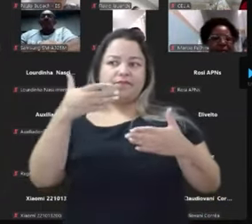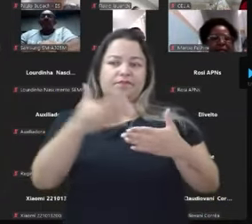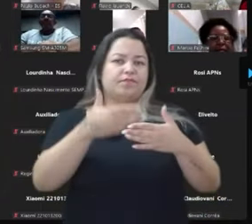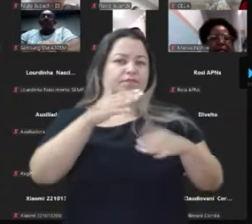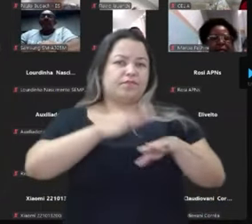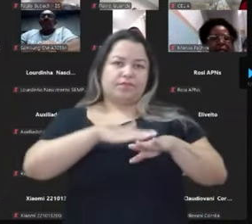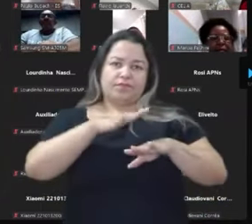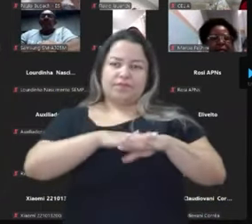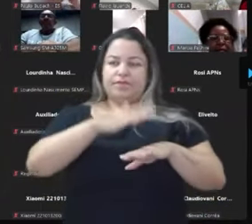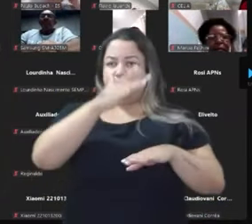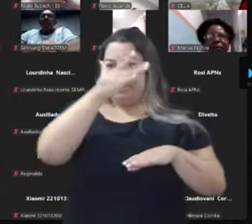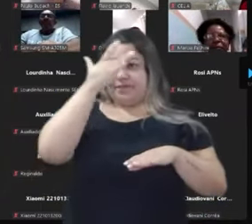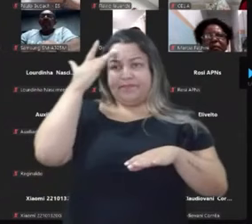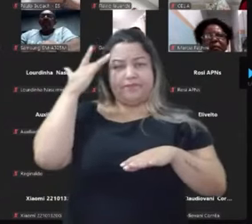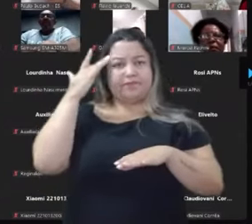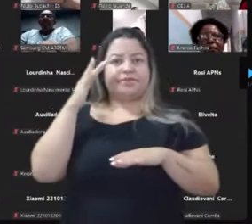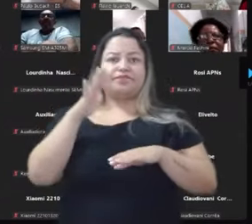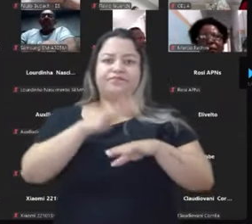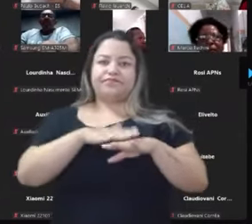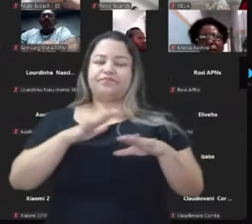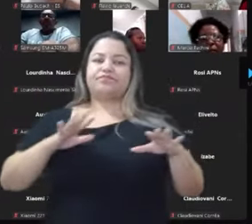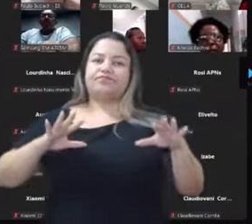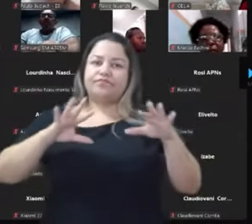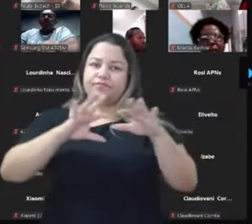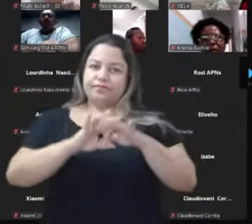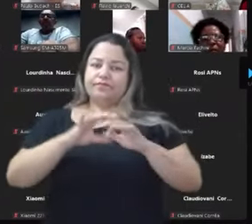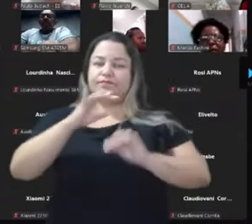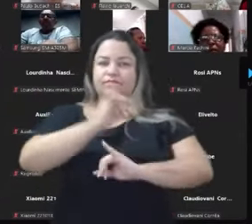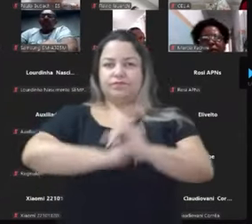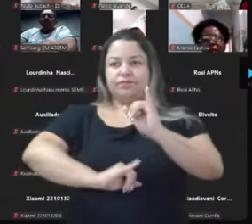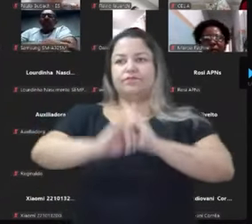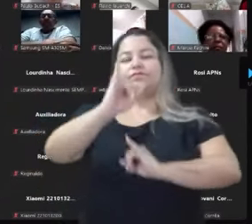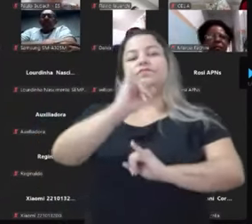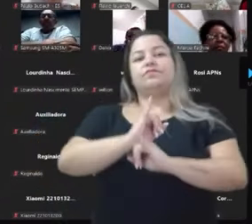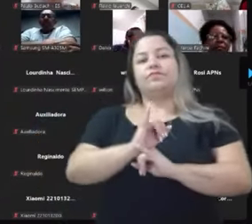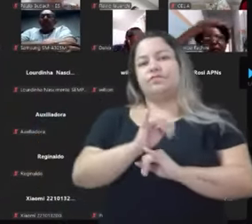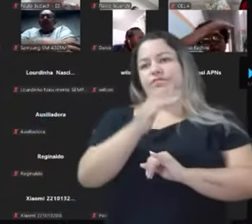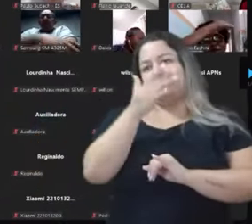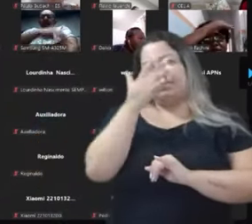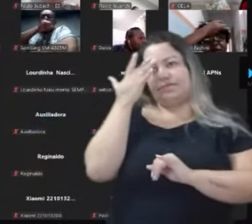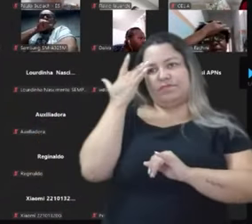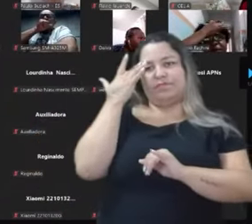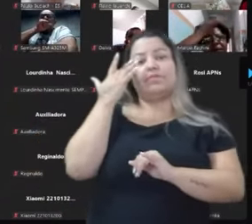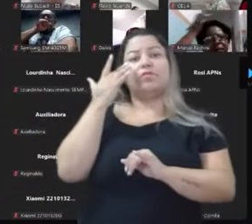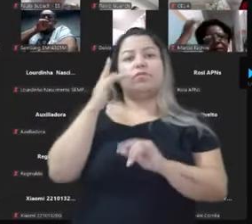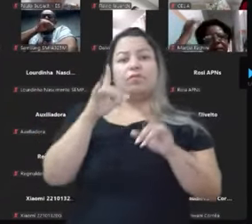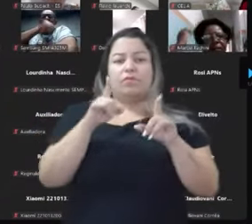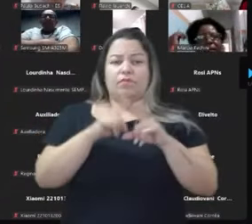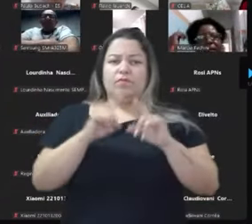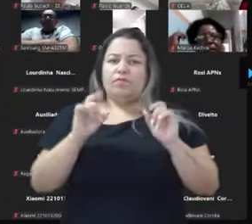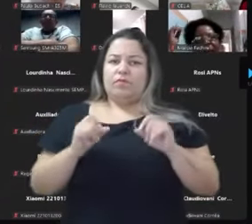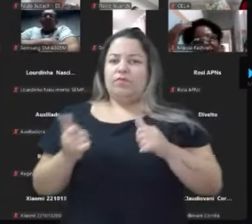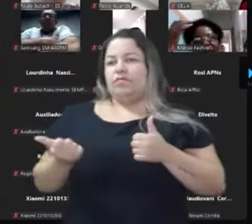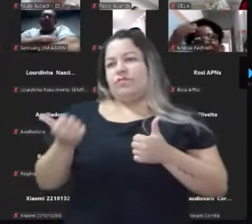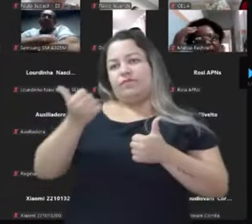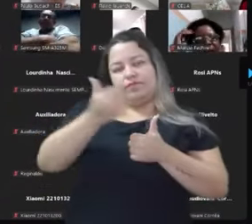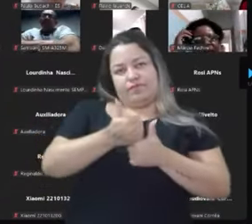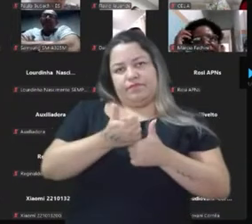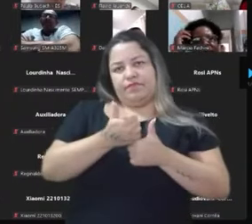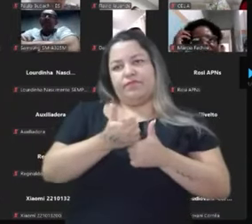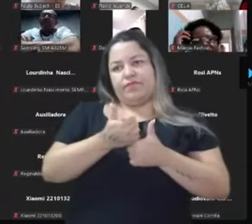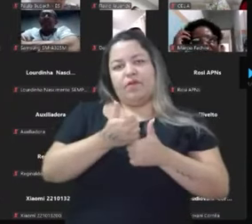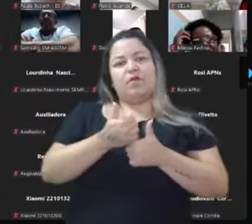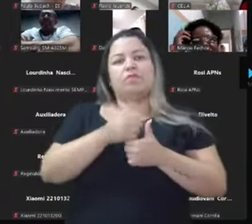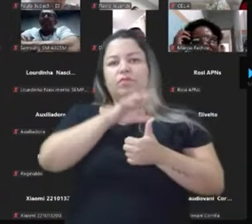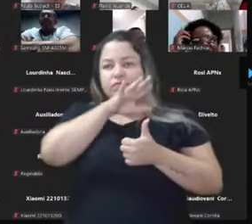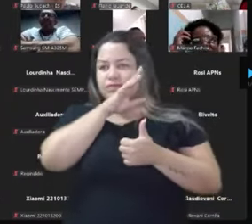vez mais, as pessoas vão estar cada vez mais conectadas à internet, quem acha que, olha, as ruas são insubstituíveis, eu tenho uma péssima